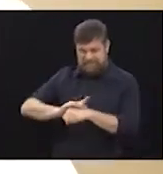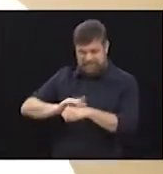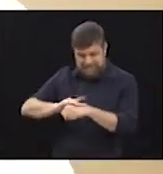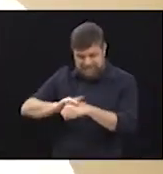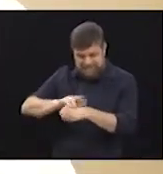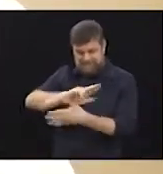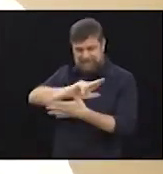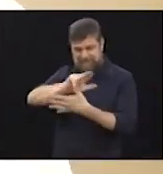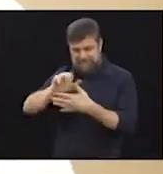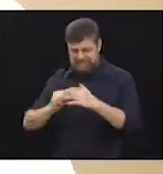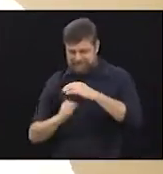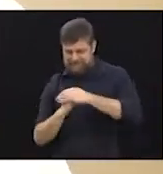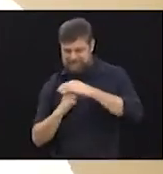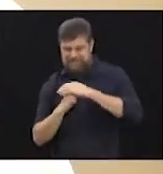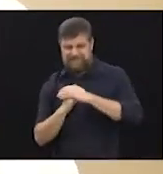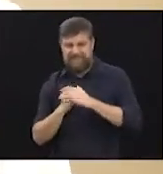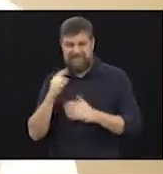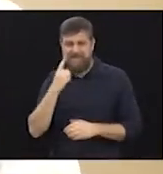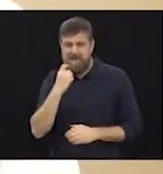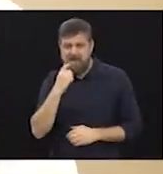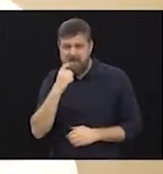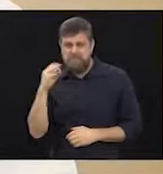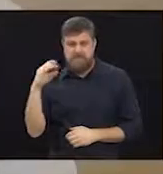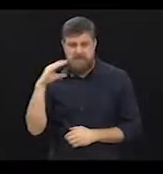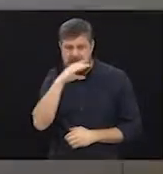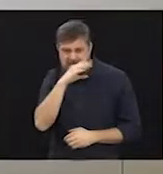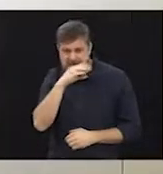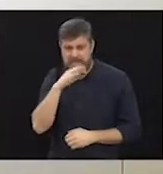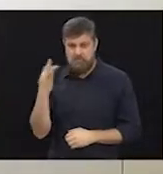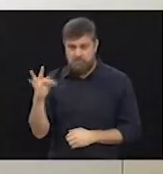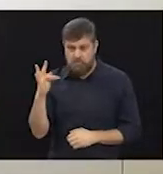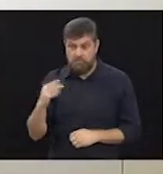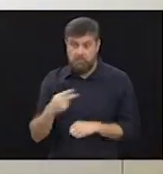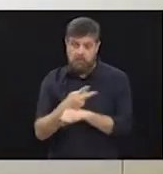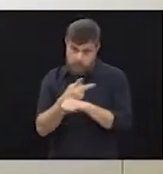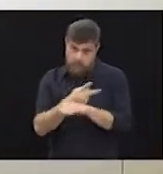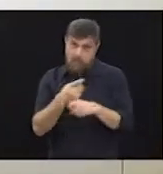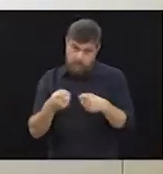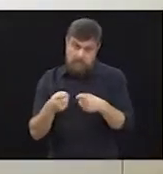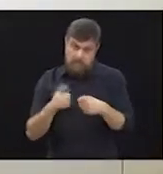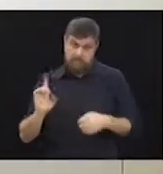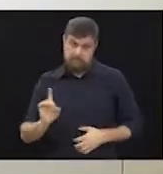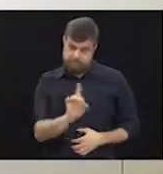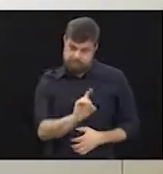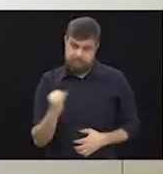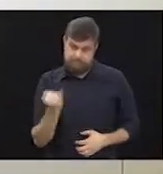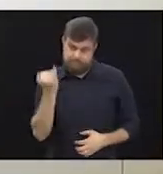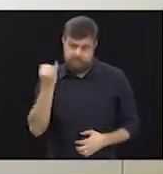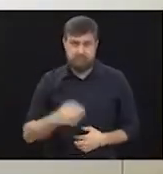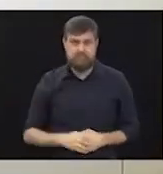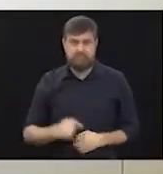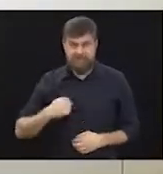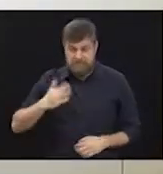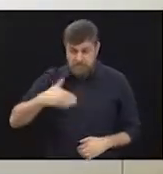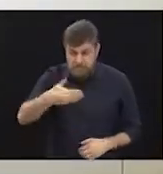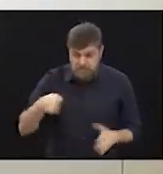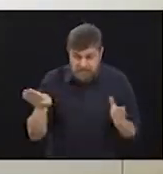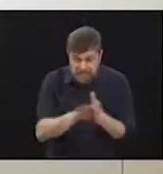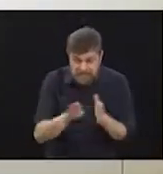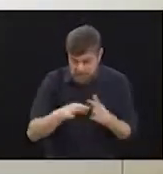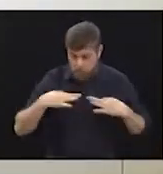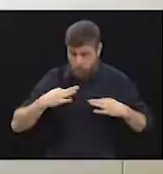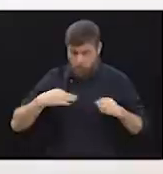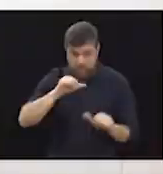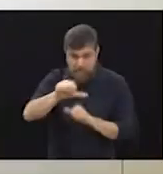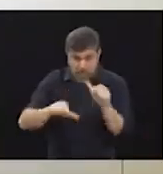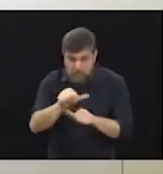articulações inchadas, vermelhas, procure atendimento médico. Quando eu cheguei aqui, eu não conseguia nem trocar de roupa